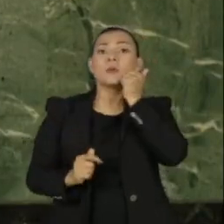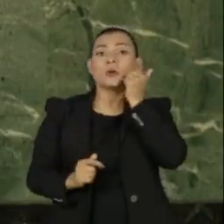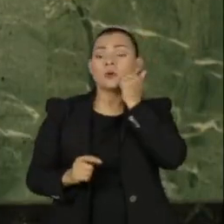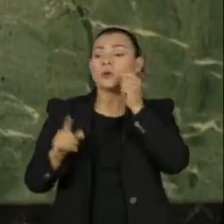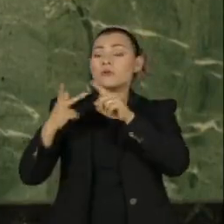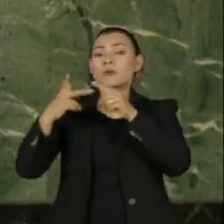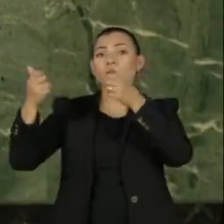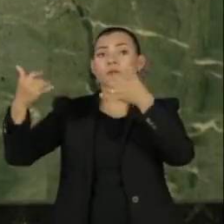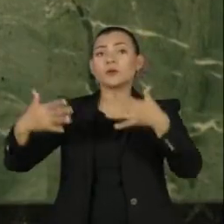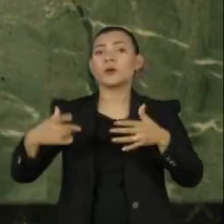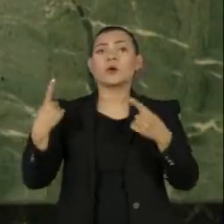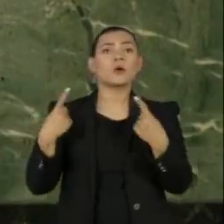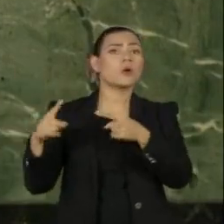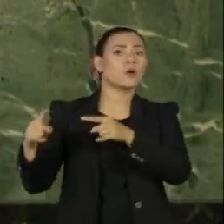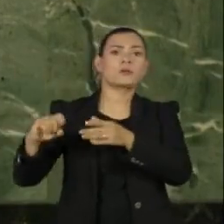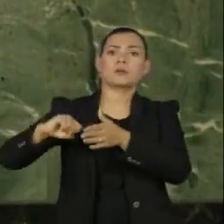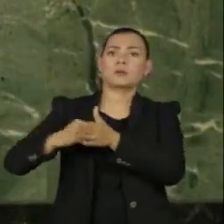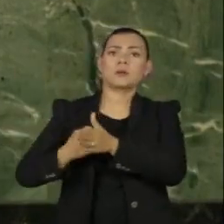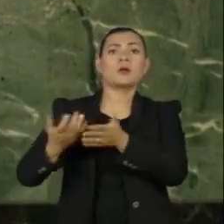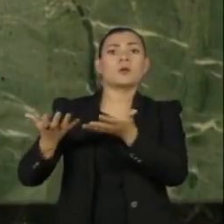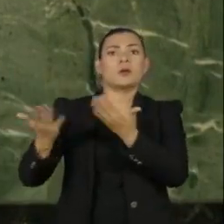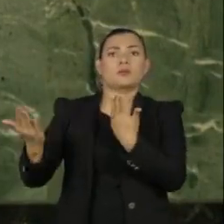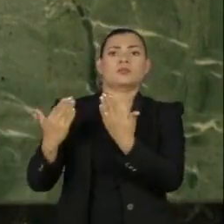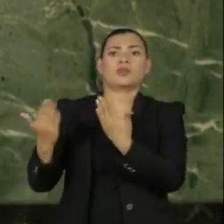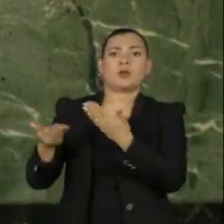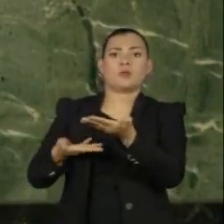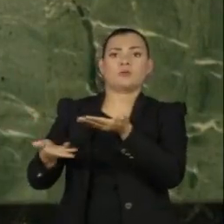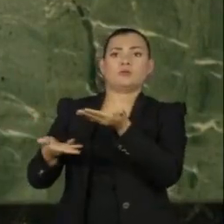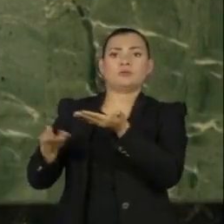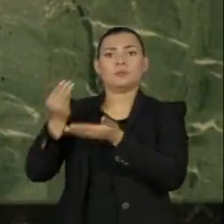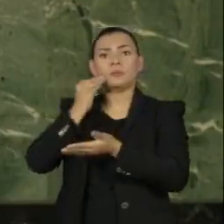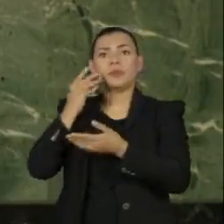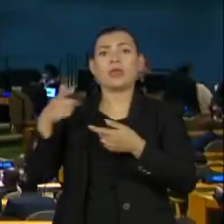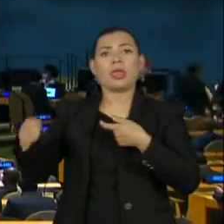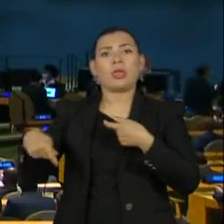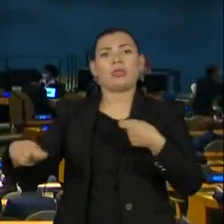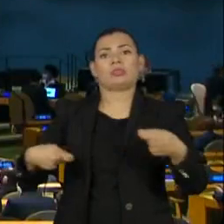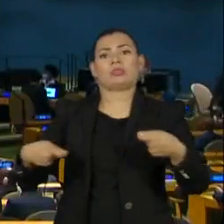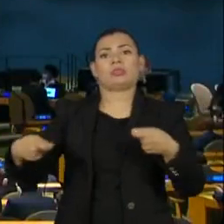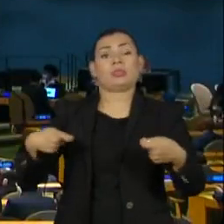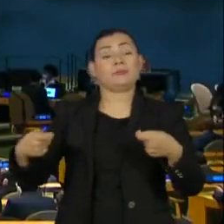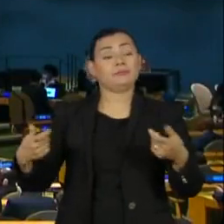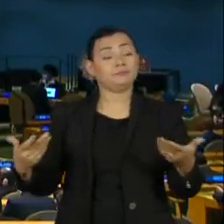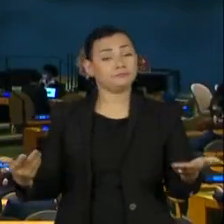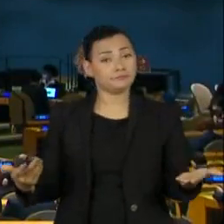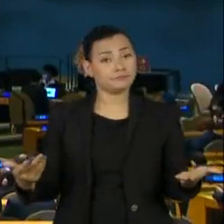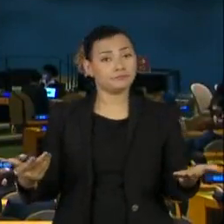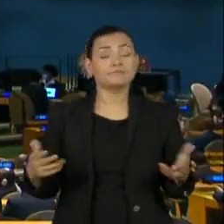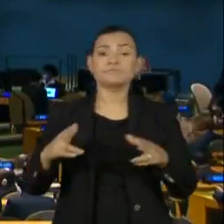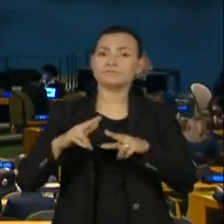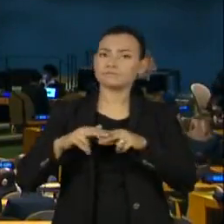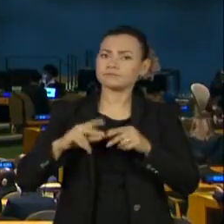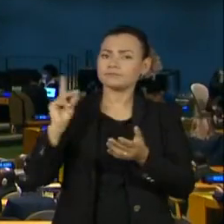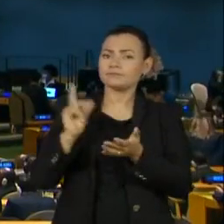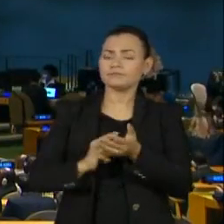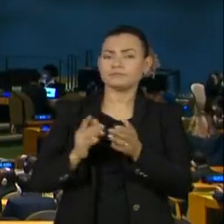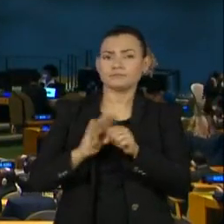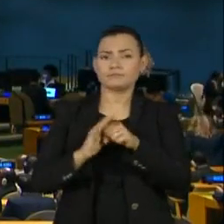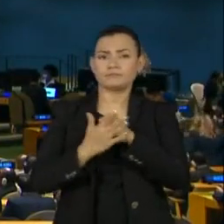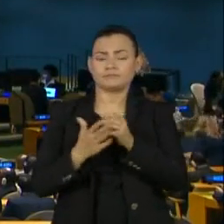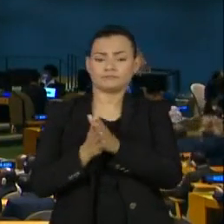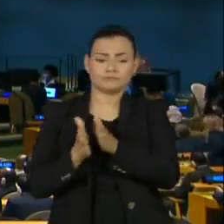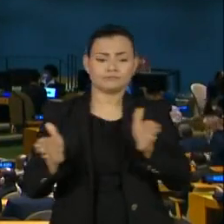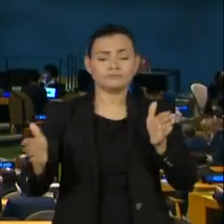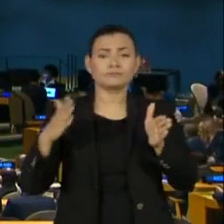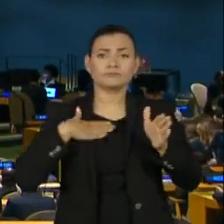ser contra embargos e defender o diálogo para a solução do que chamou de conflito. Ele abriu o discurso afirmando que na pandemia agiu